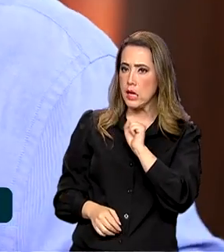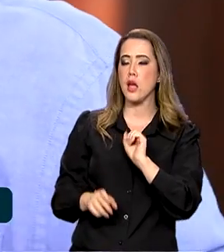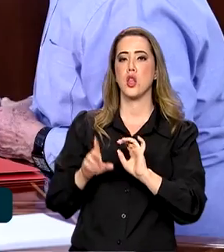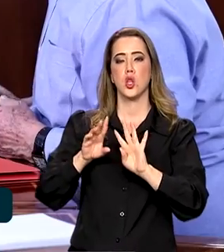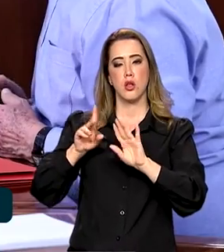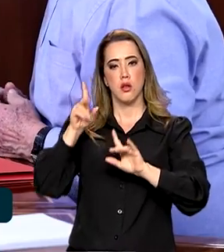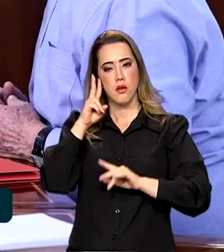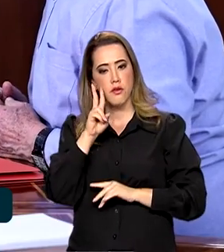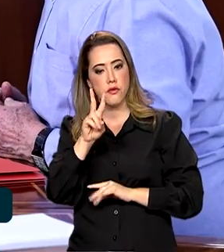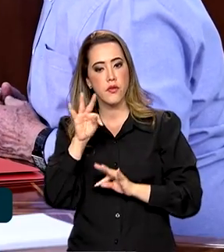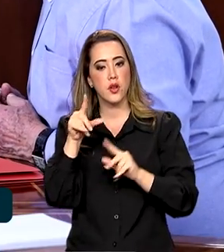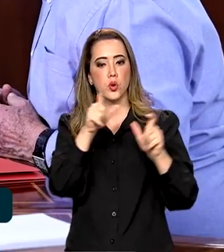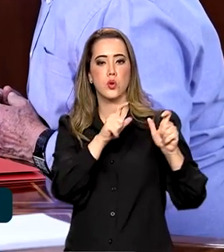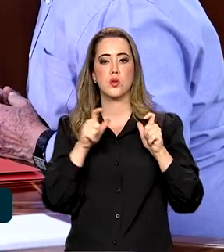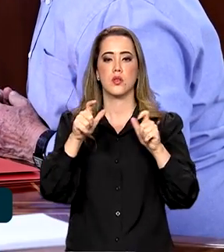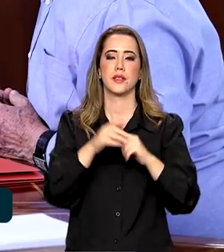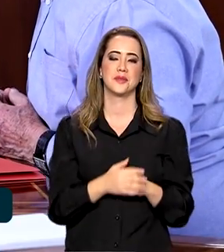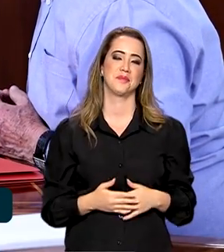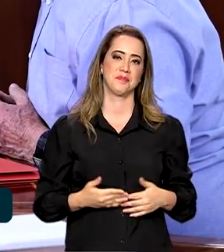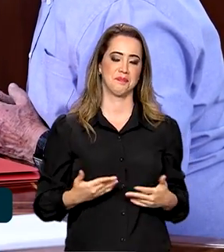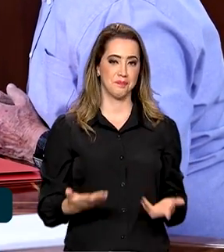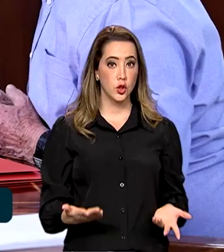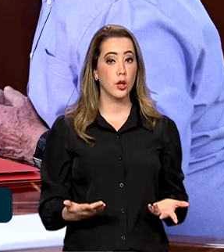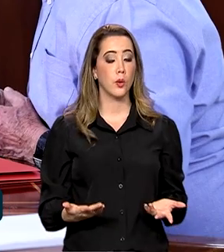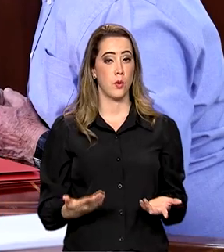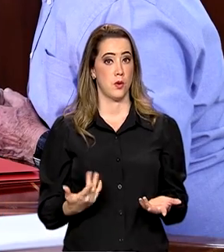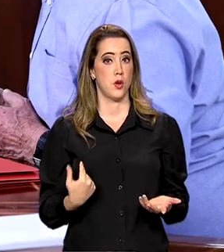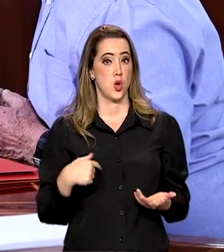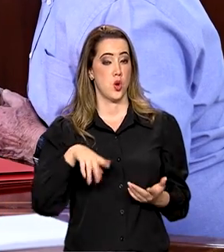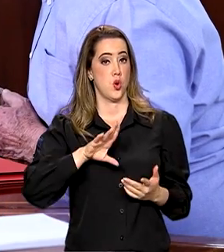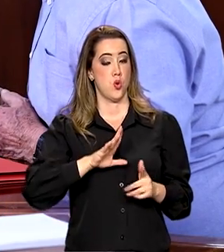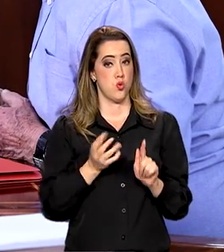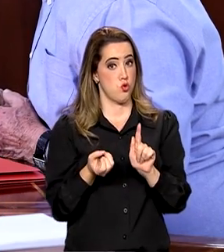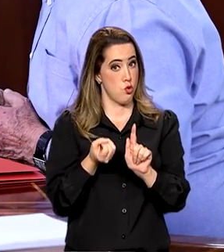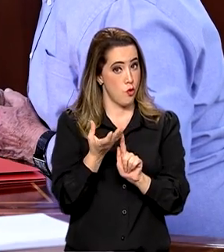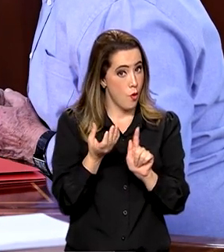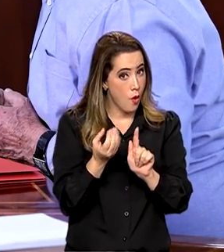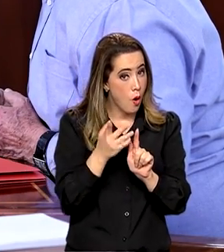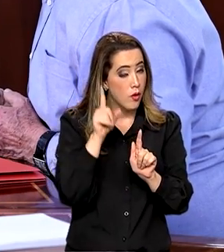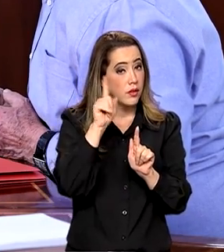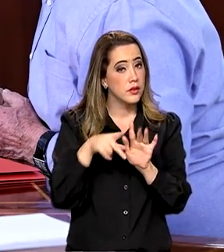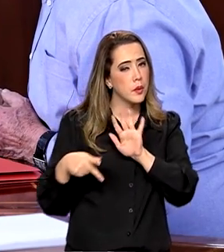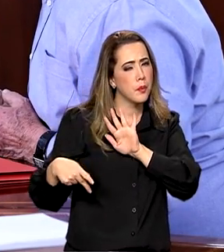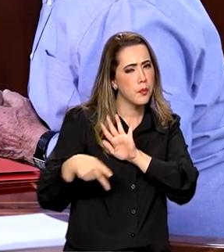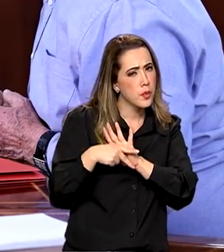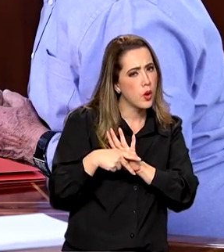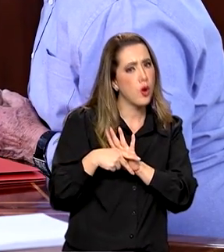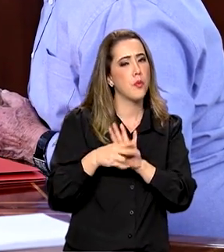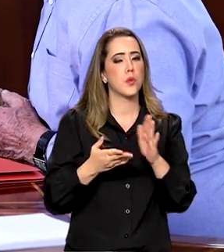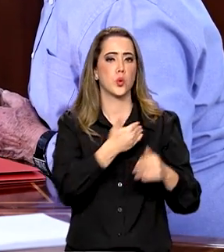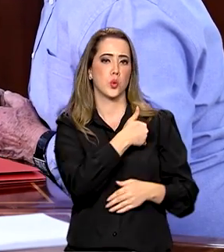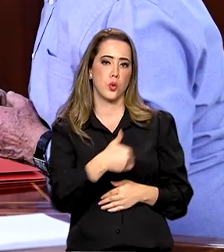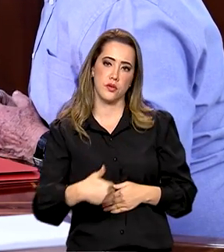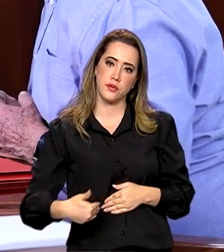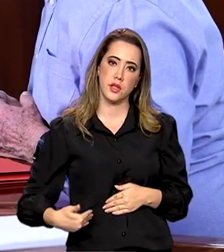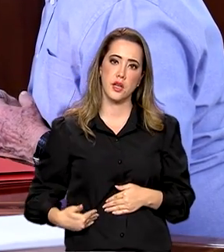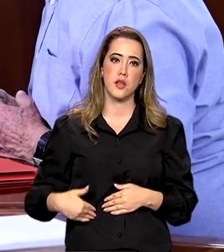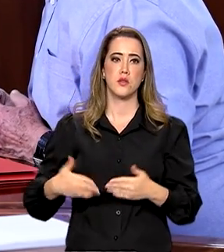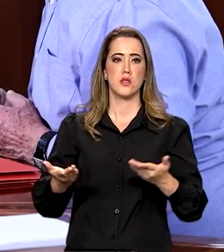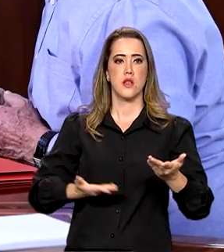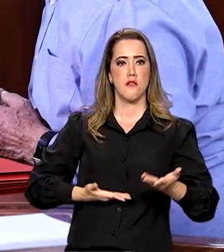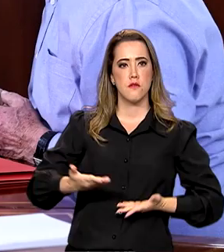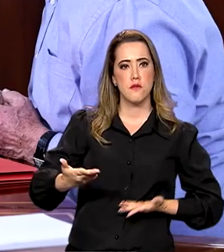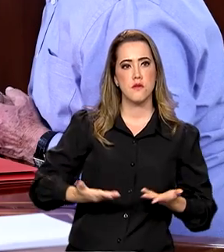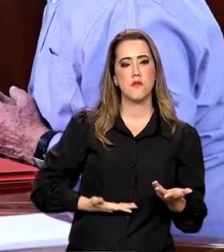O Canal GOV, presidente, é um canal do governo, de prestação de serviços, de informação, sobre tudo aquilo que o governo